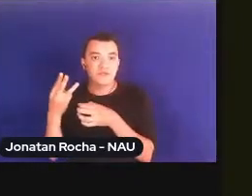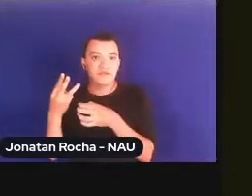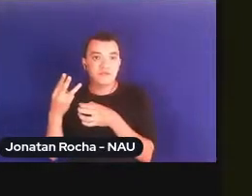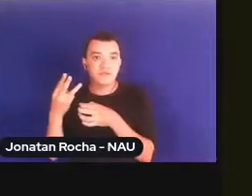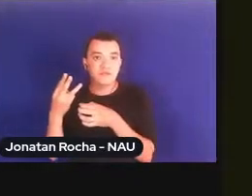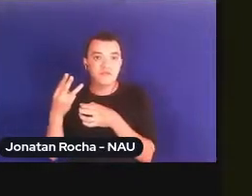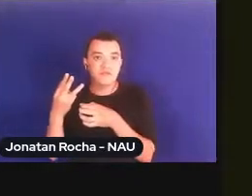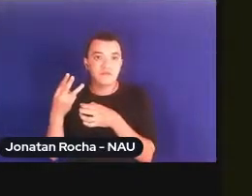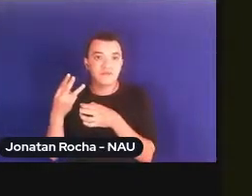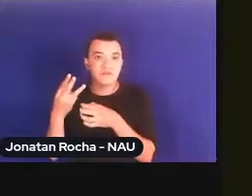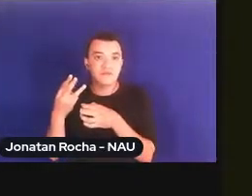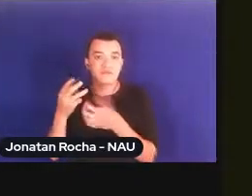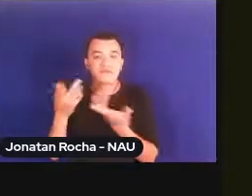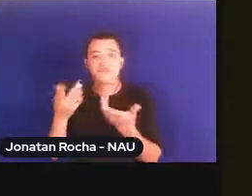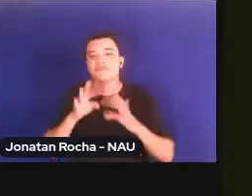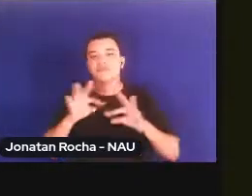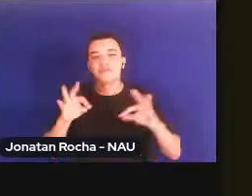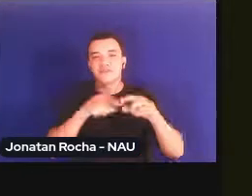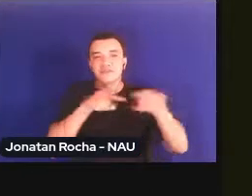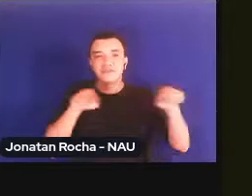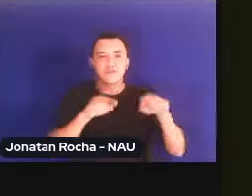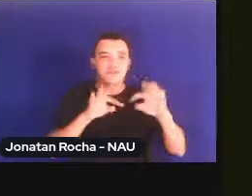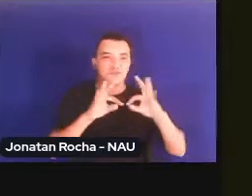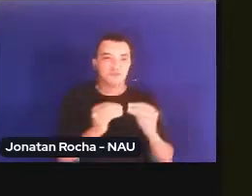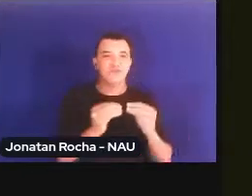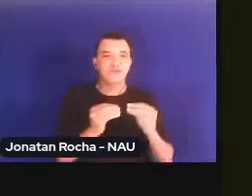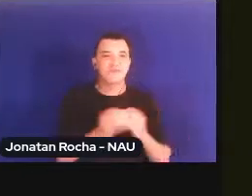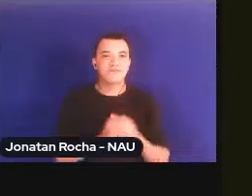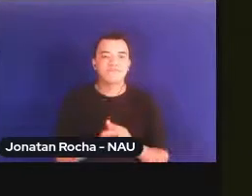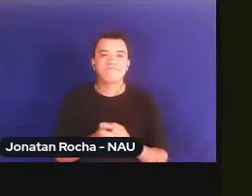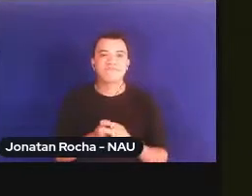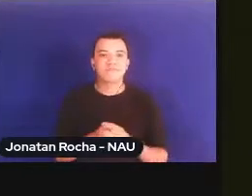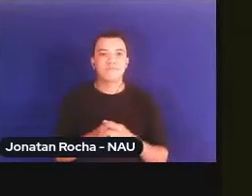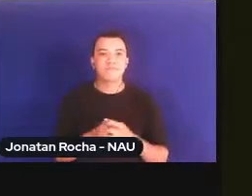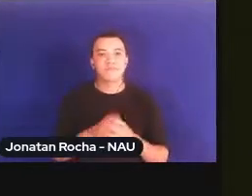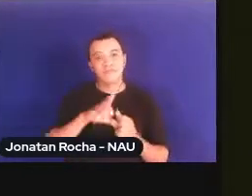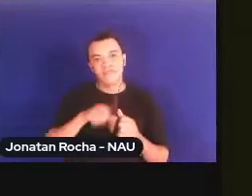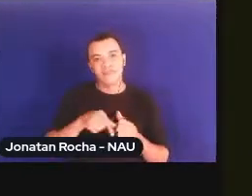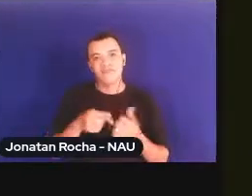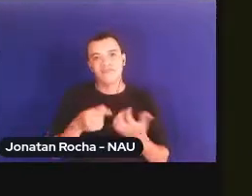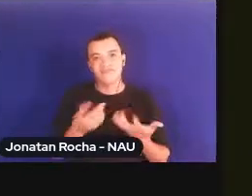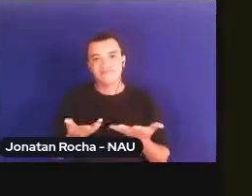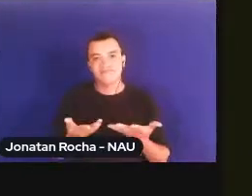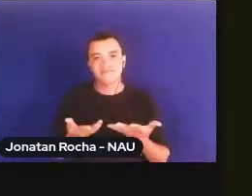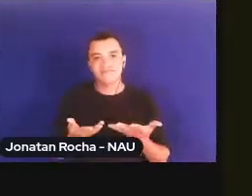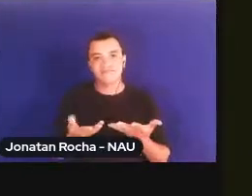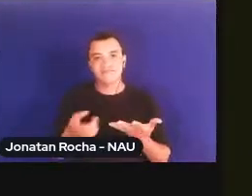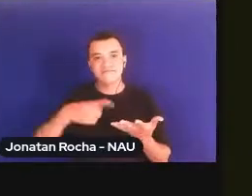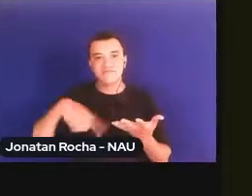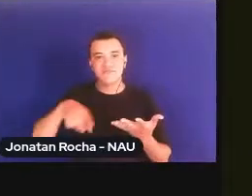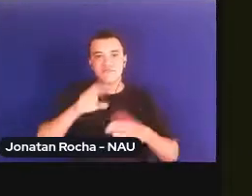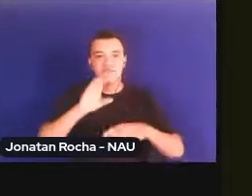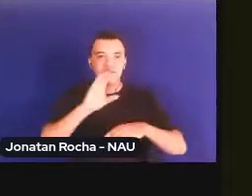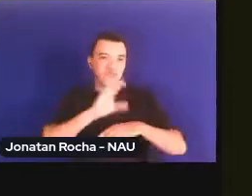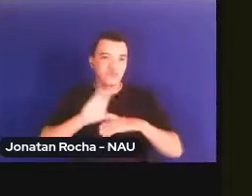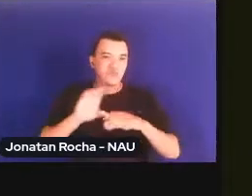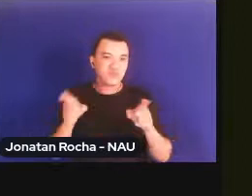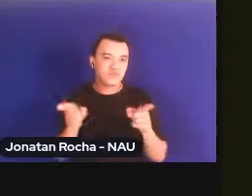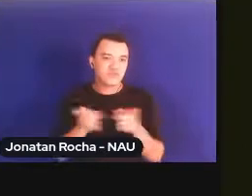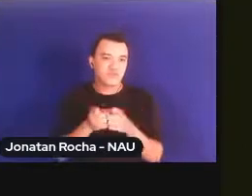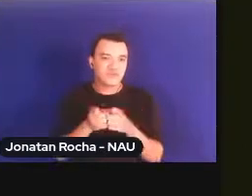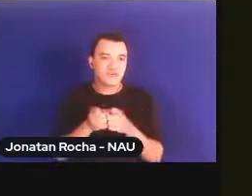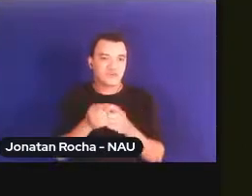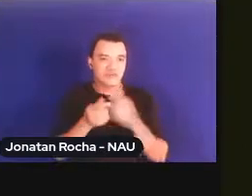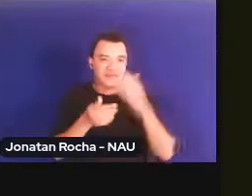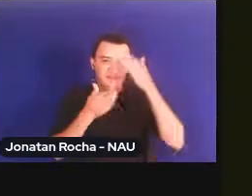gente de todo quadrante esse é portanto o nosso curso de curta duração eu